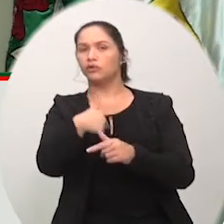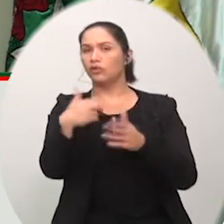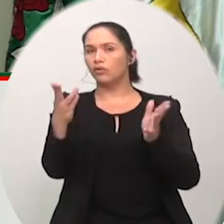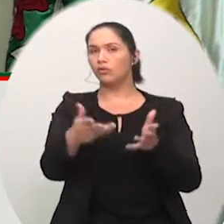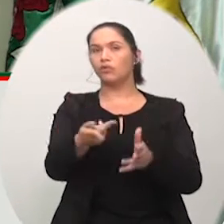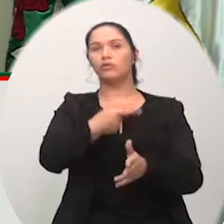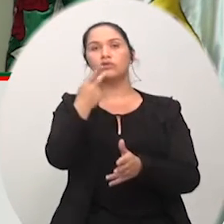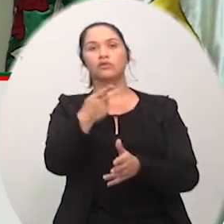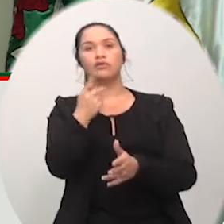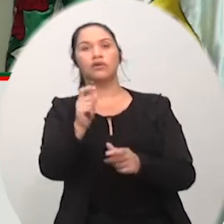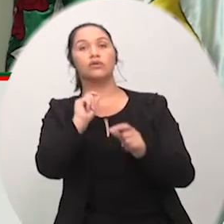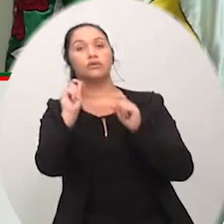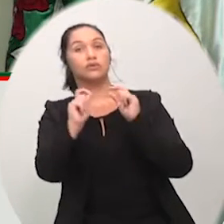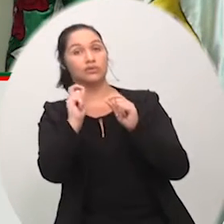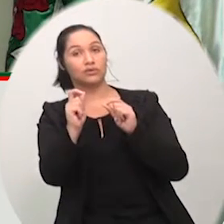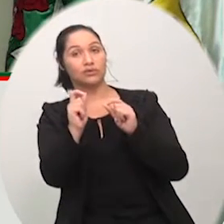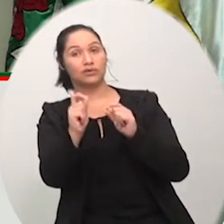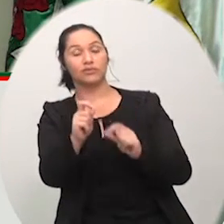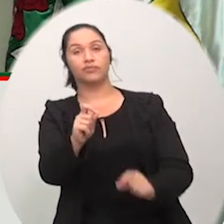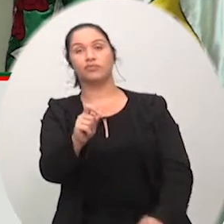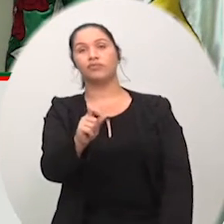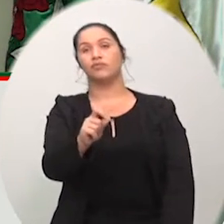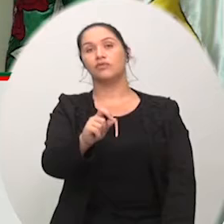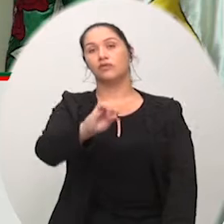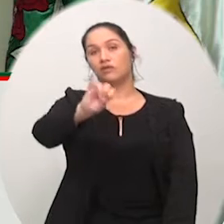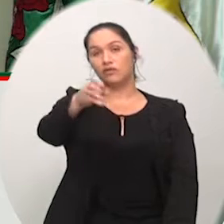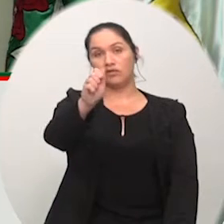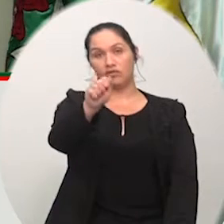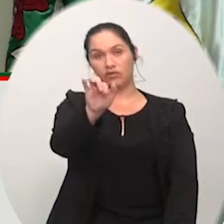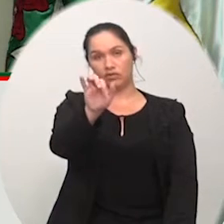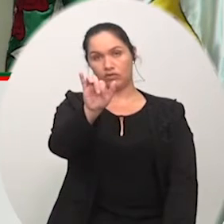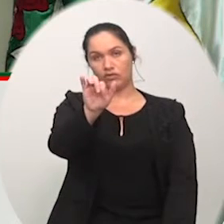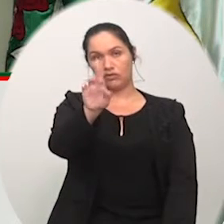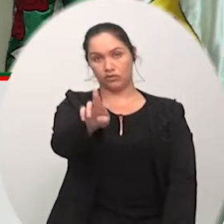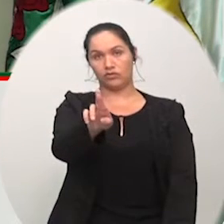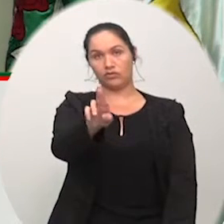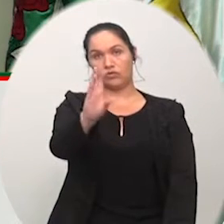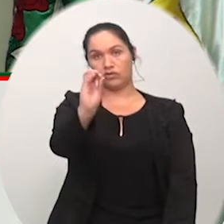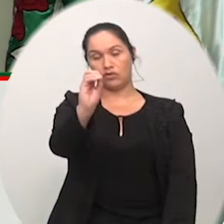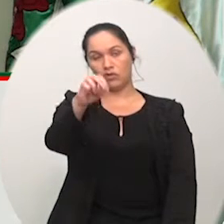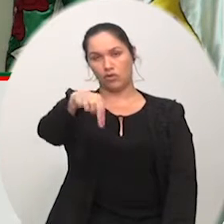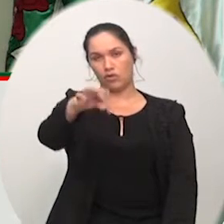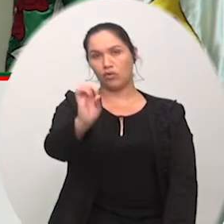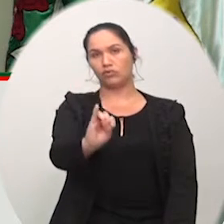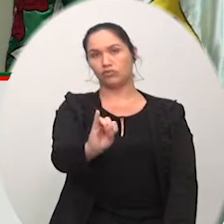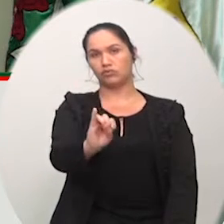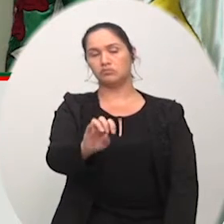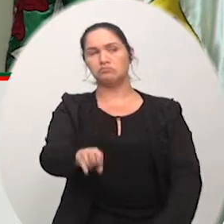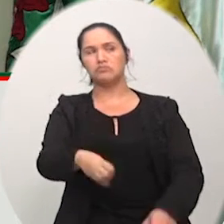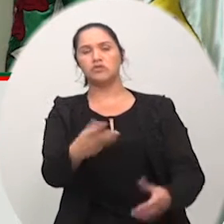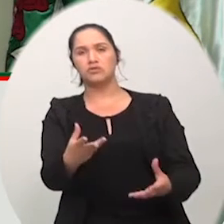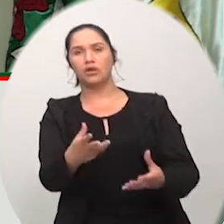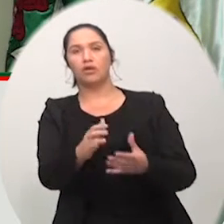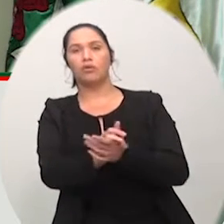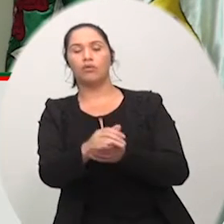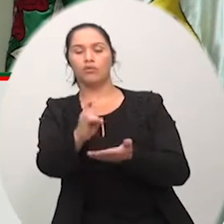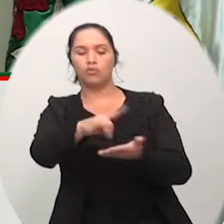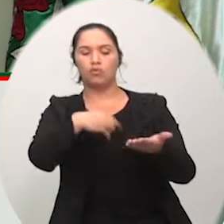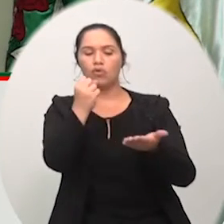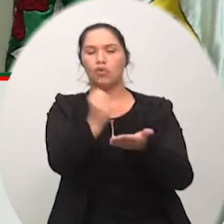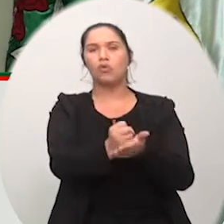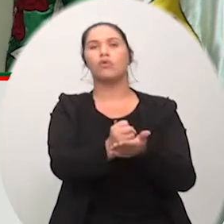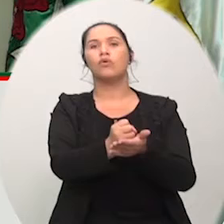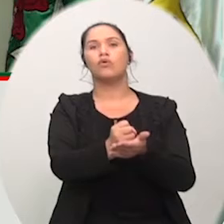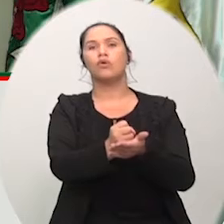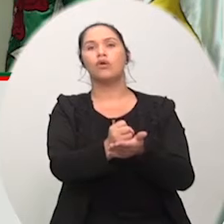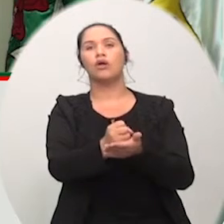Elieus Angeloni, desculpa, Jair Conte, nesse caso. Então, esses contratos de longo prazo, é muito complicado, sim. Tem que ter a ver